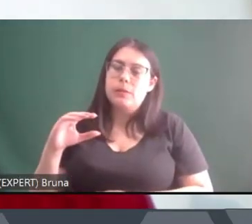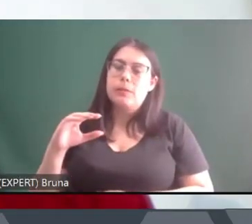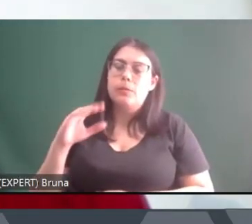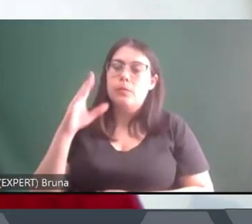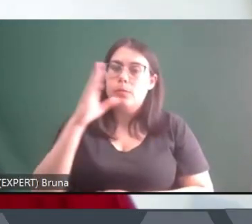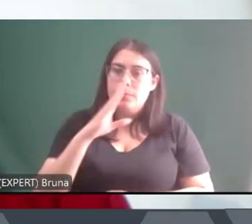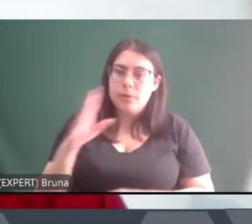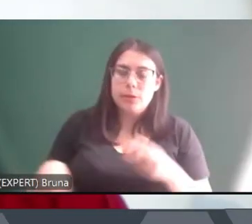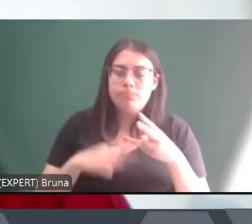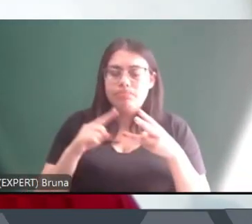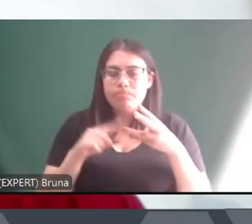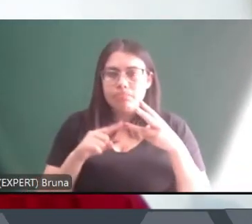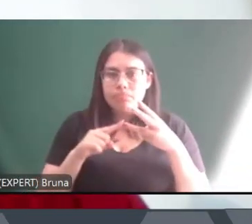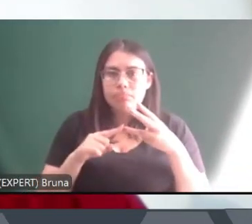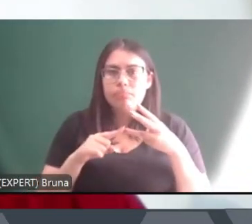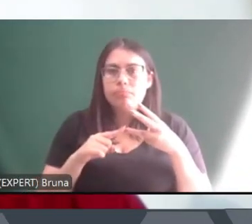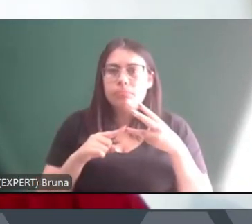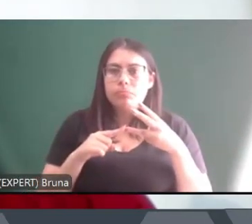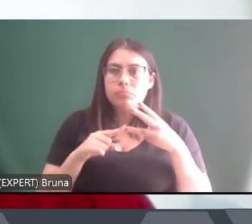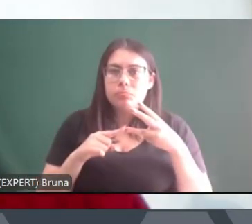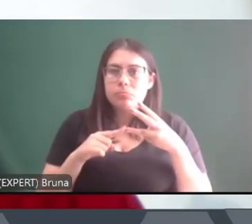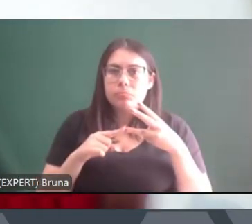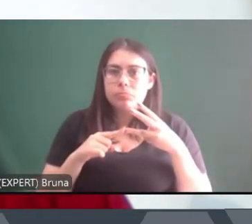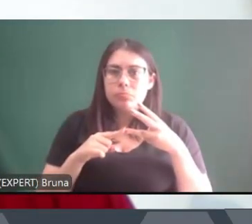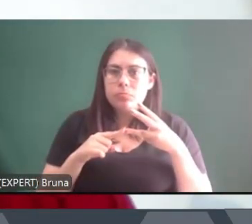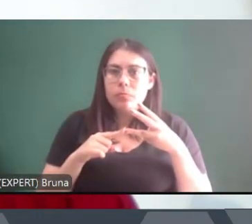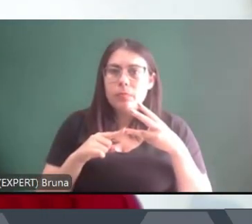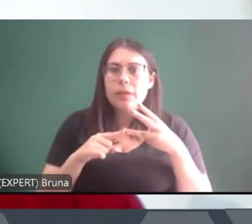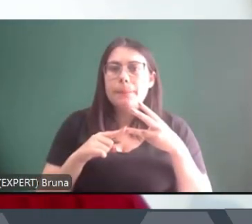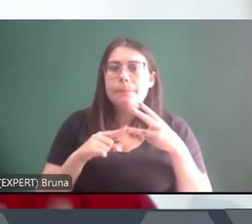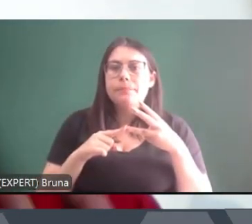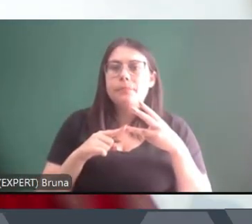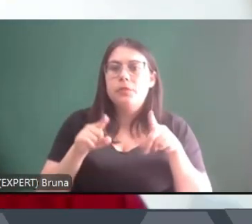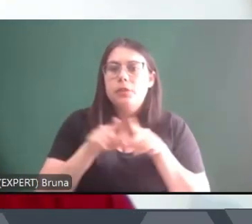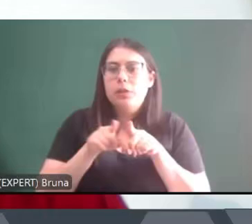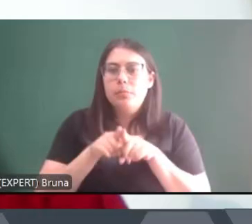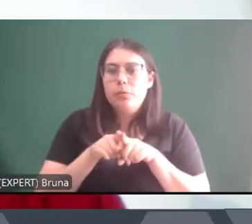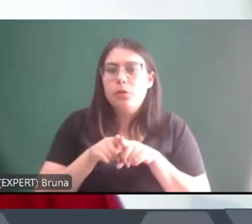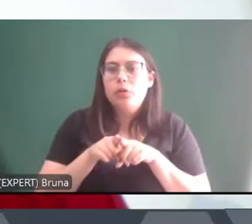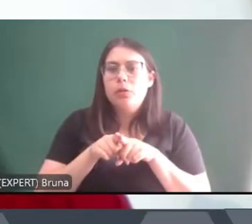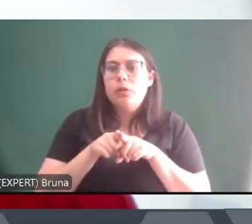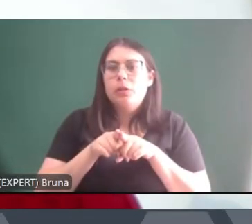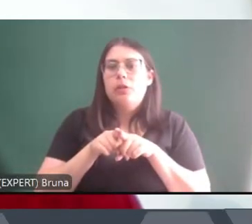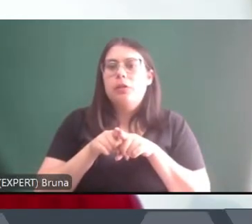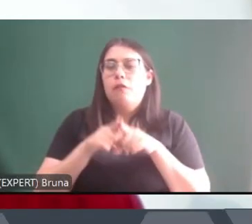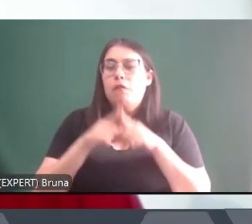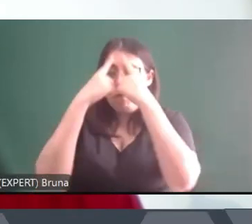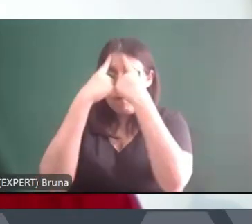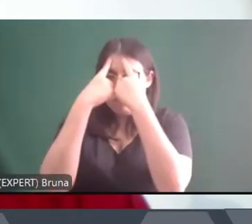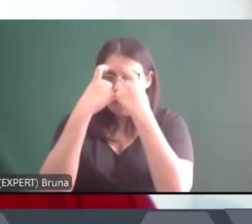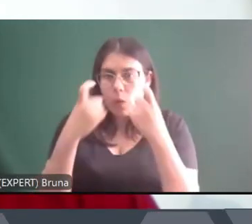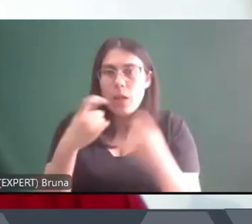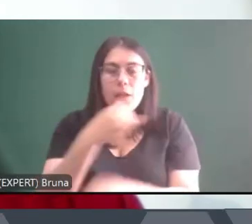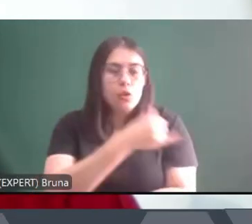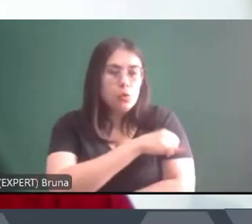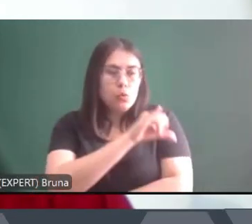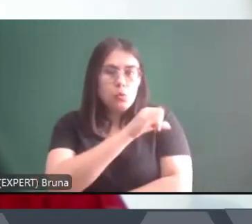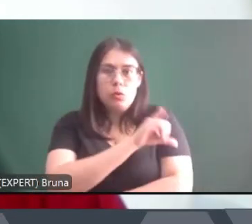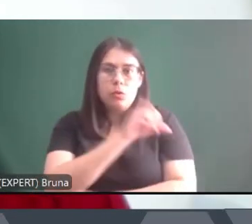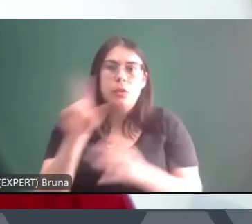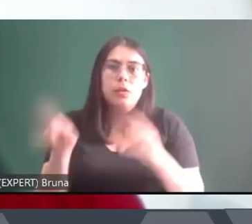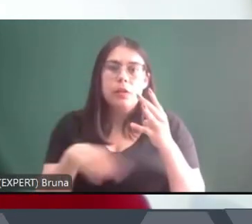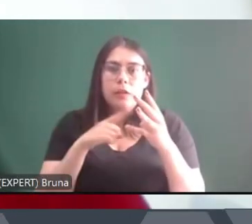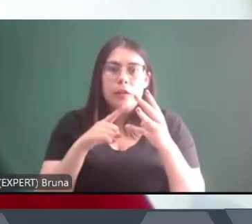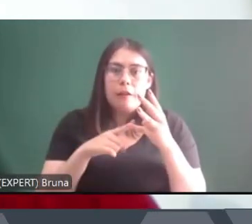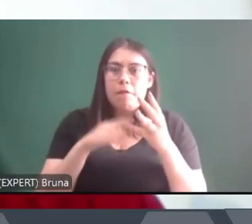Depois eu escrevi sobre as milícias e a República das Milícias, sobre a cena da violência no Rio. E depois a fé e o